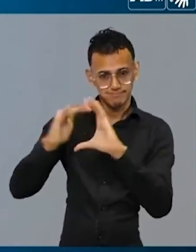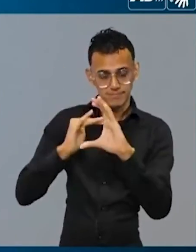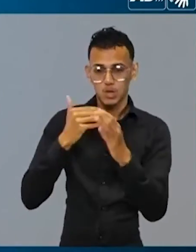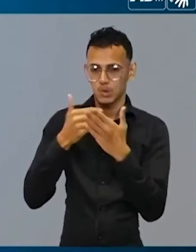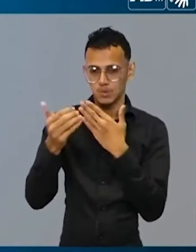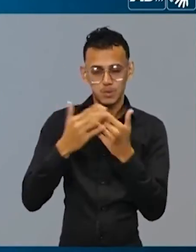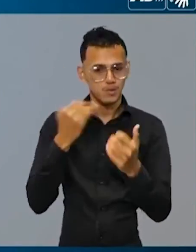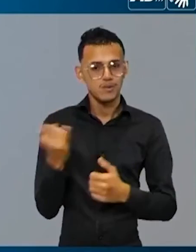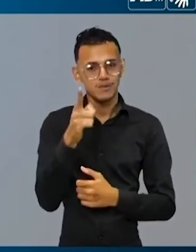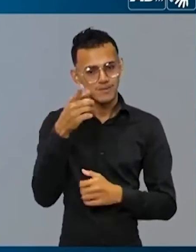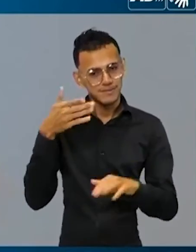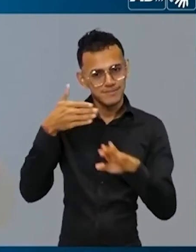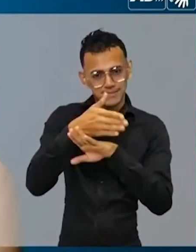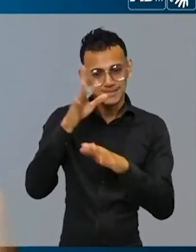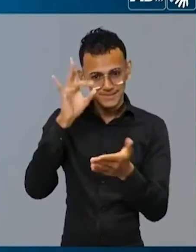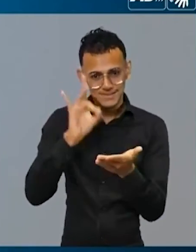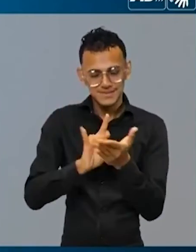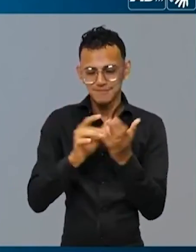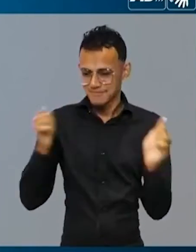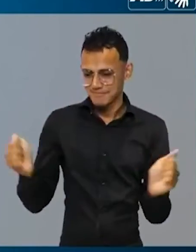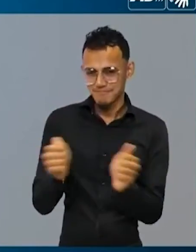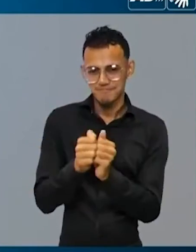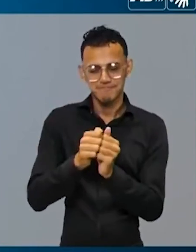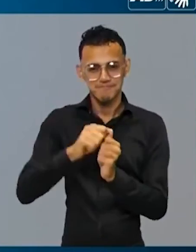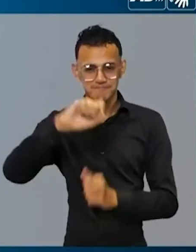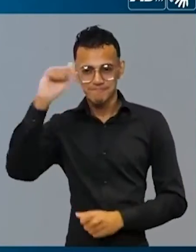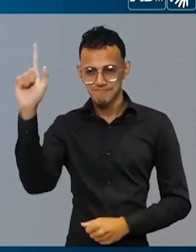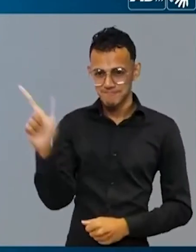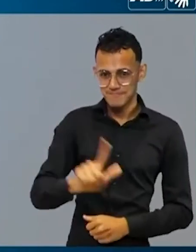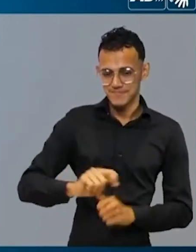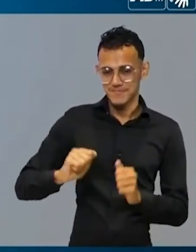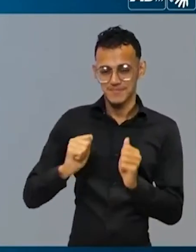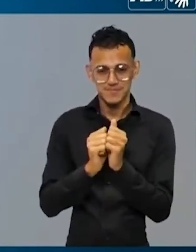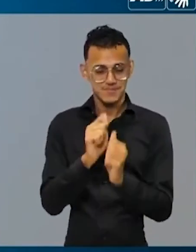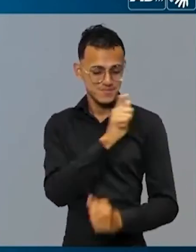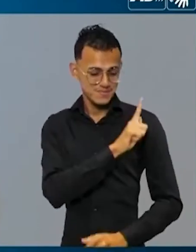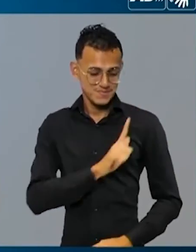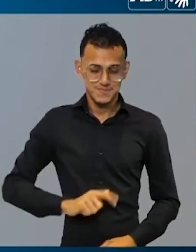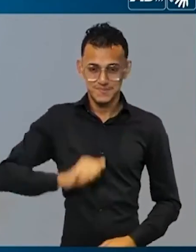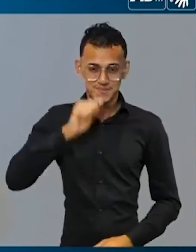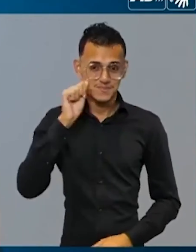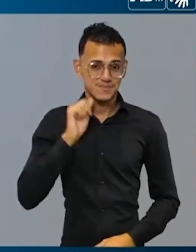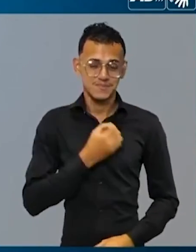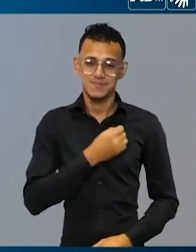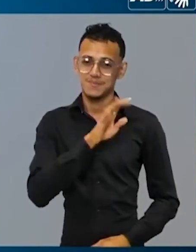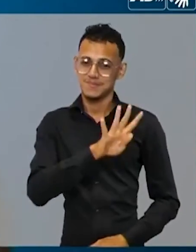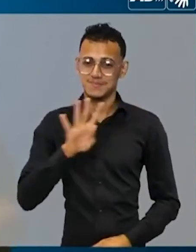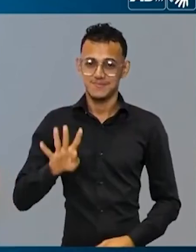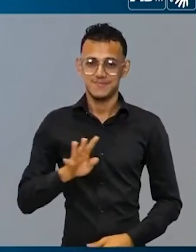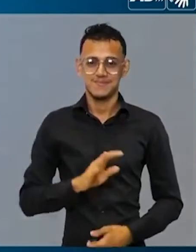é que você participe e que você venha para a Onda Azul do Coronel Marcos Rocha 44.